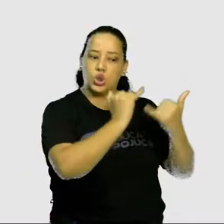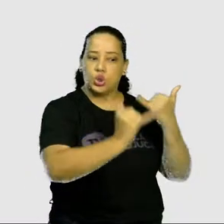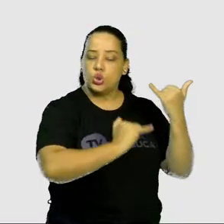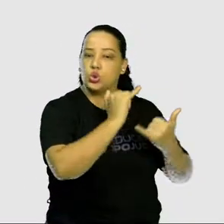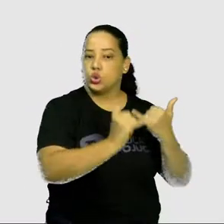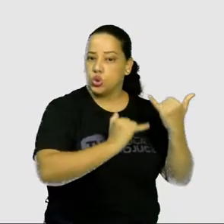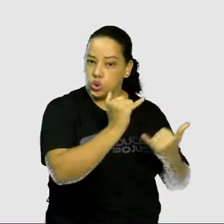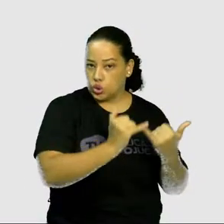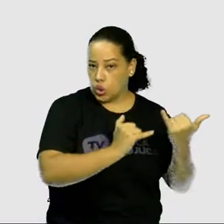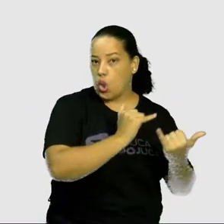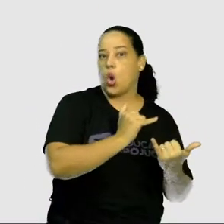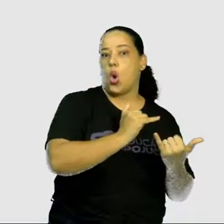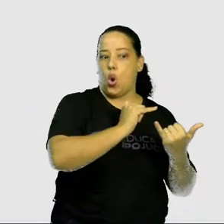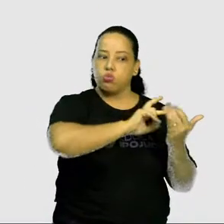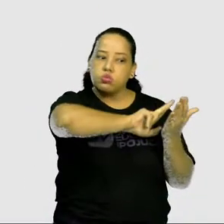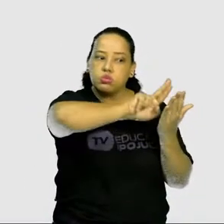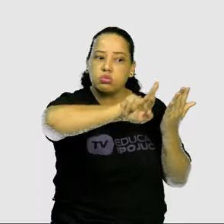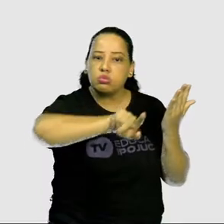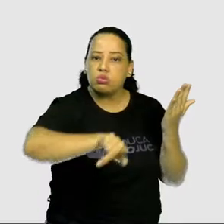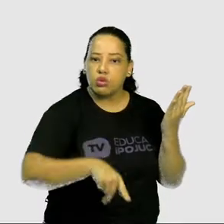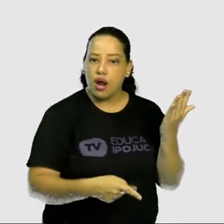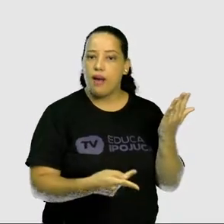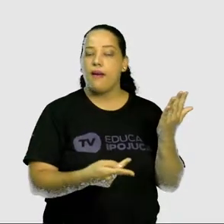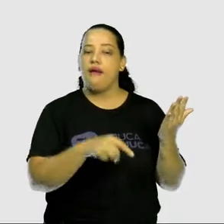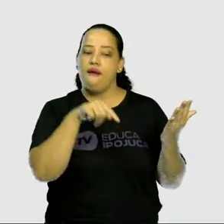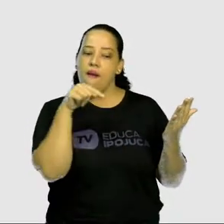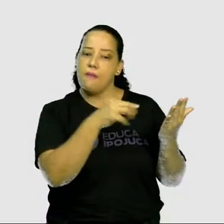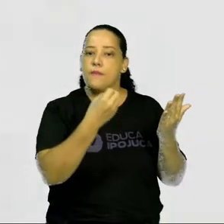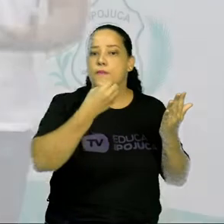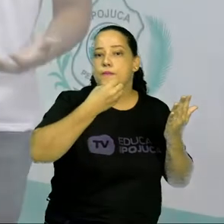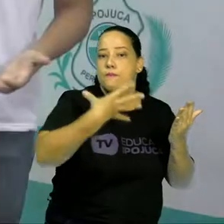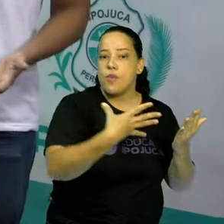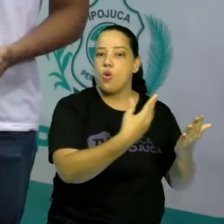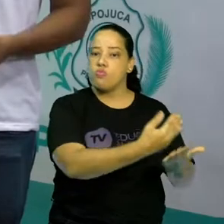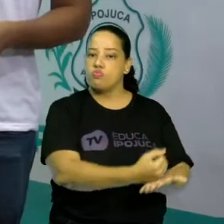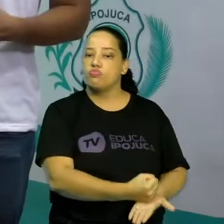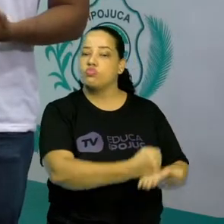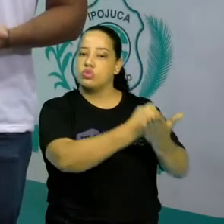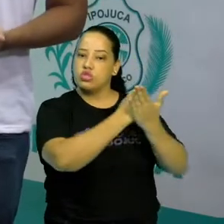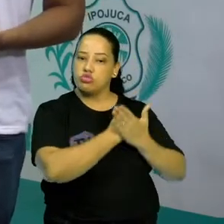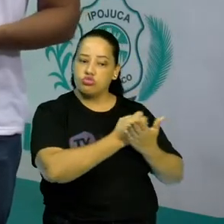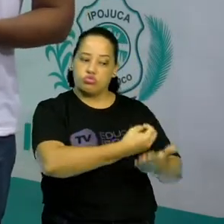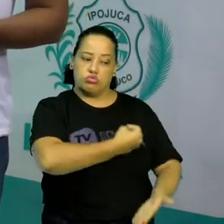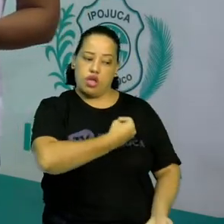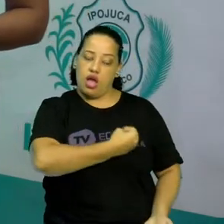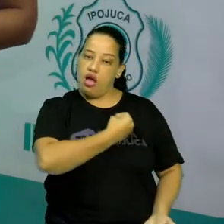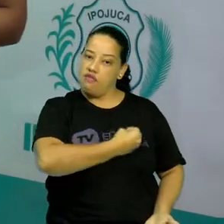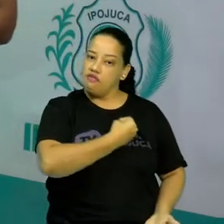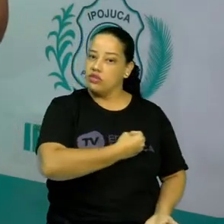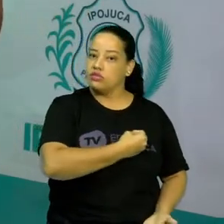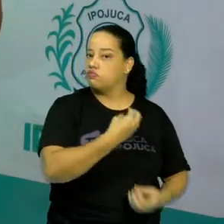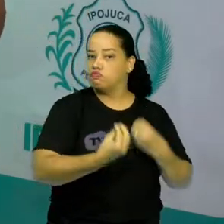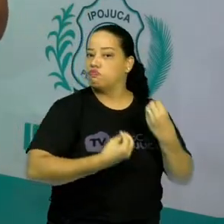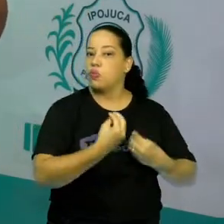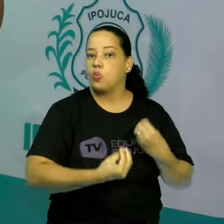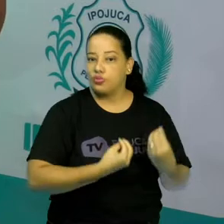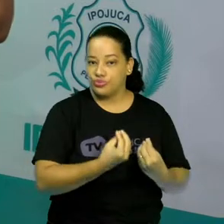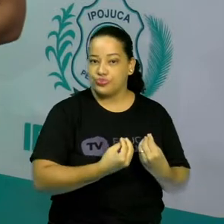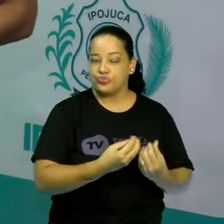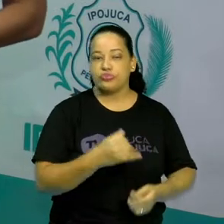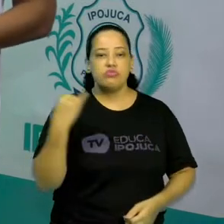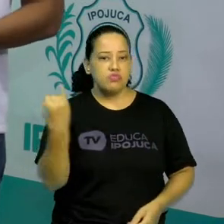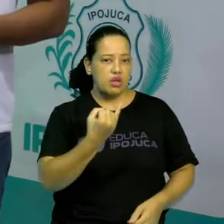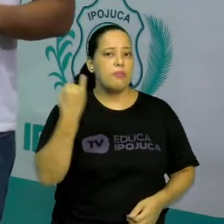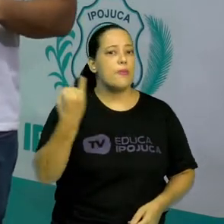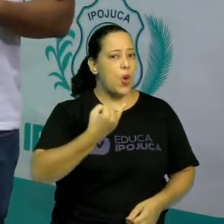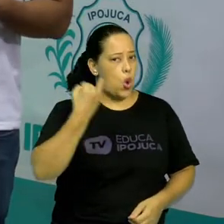importantes para a formação da personalidade e também para uma boa qualidade de vida. Então, qual a